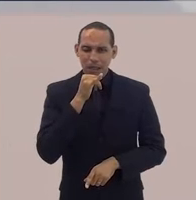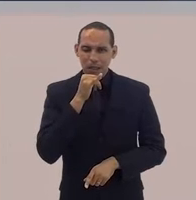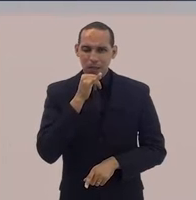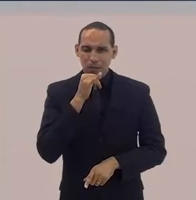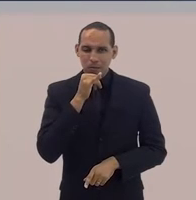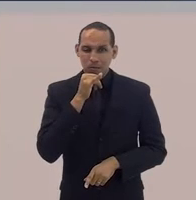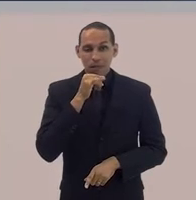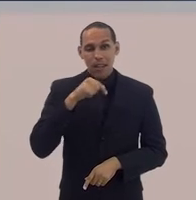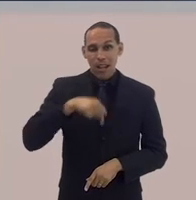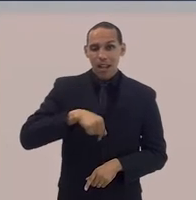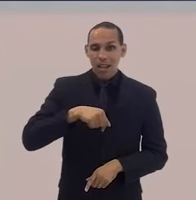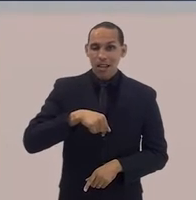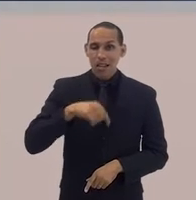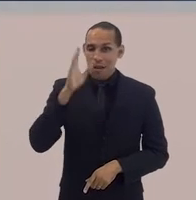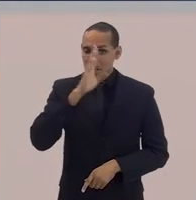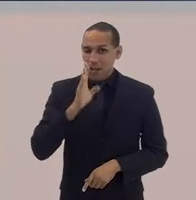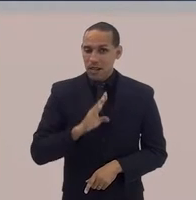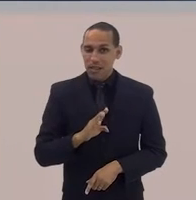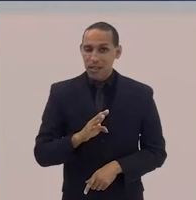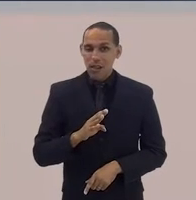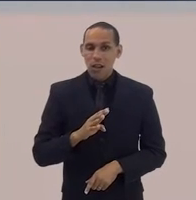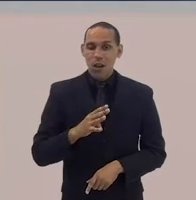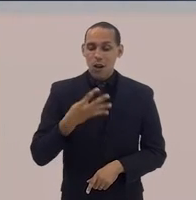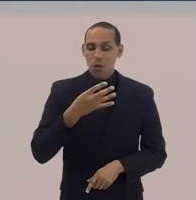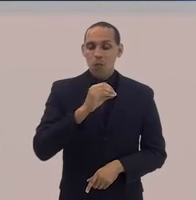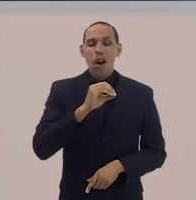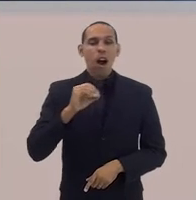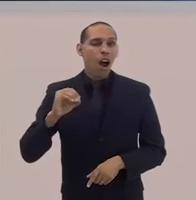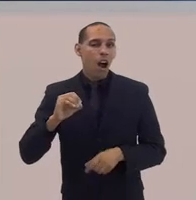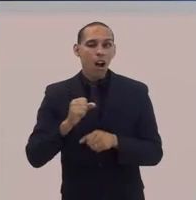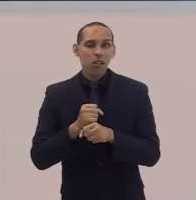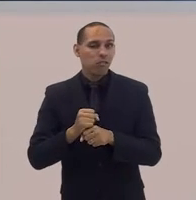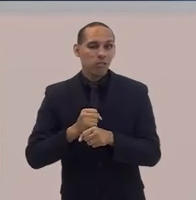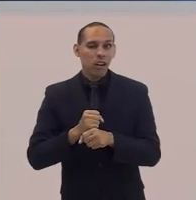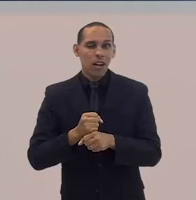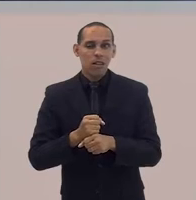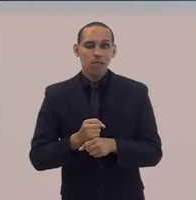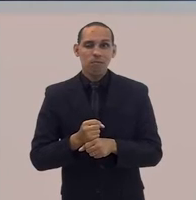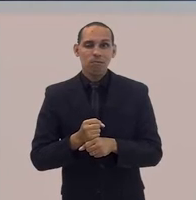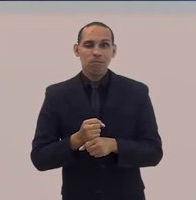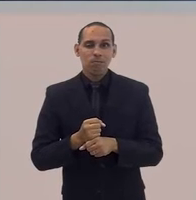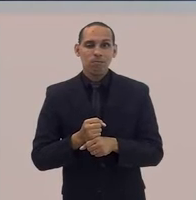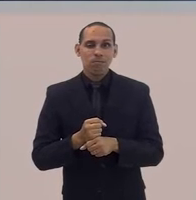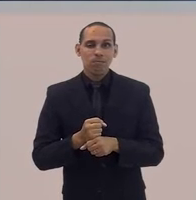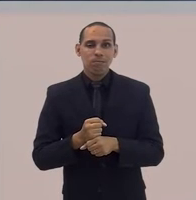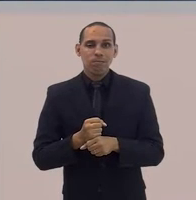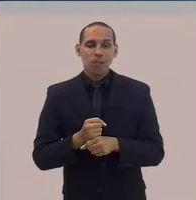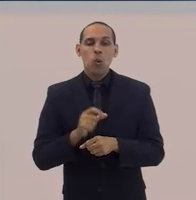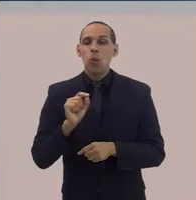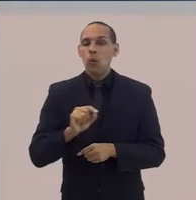foram quase quatro séculos de escravidão sobre o povo negro.